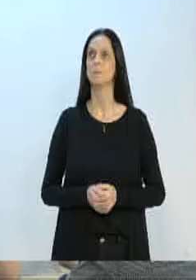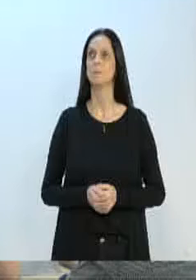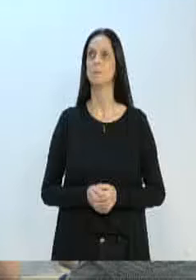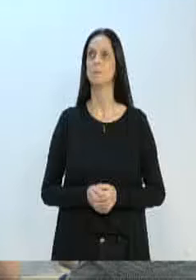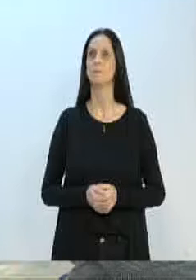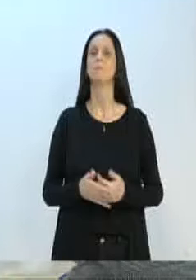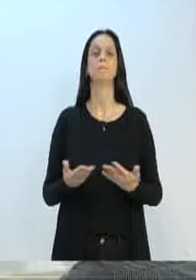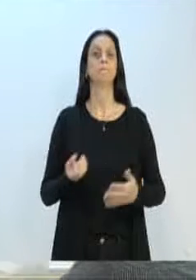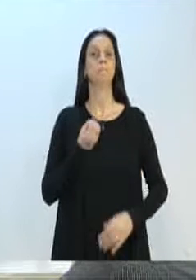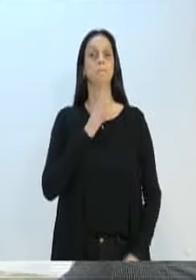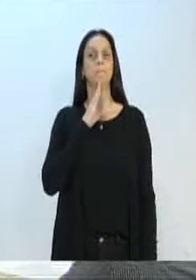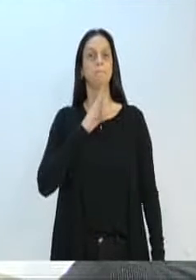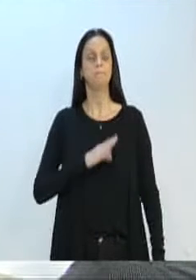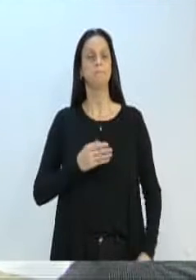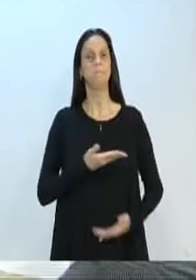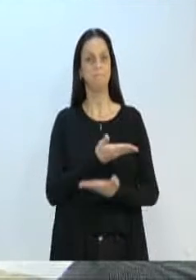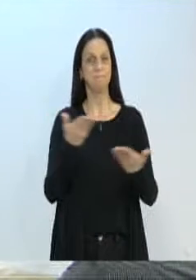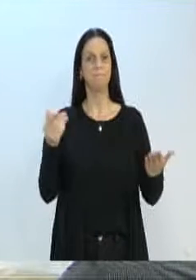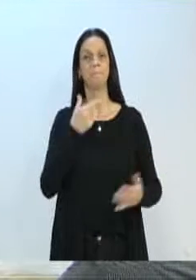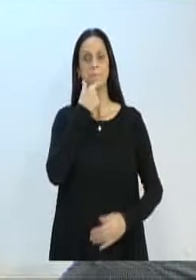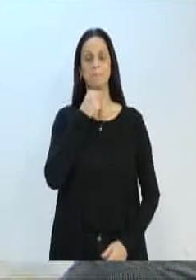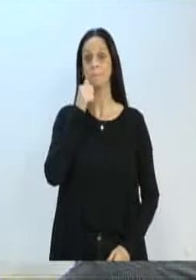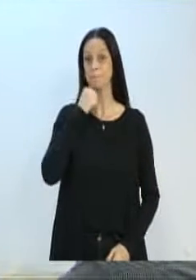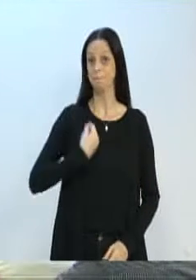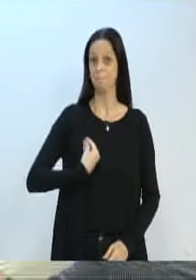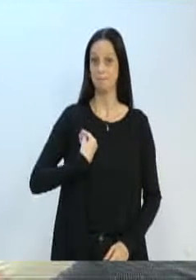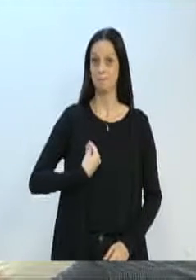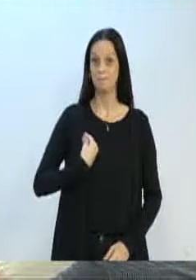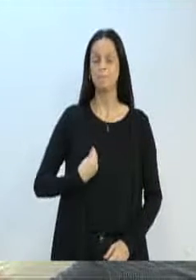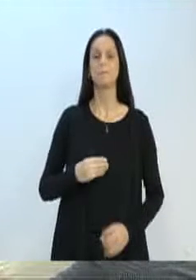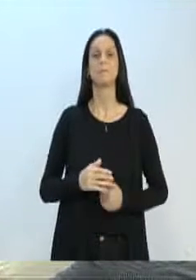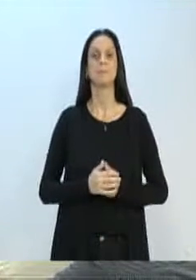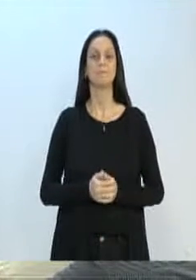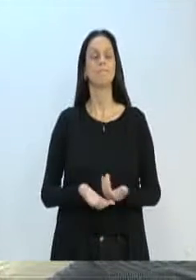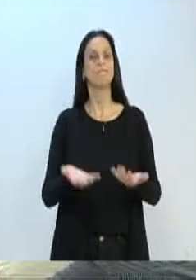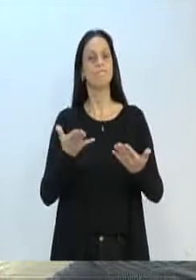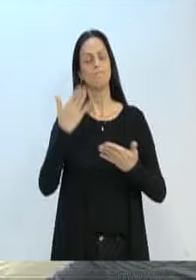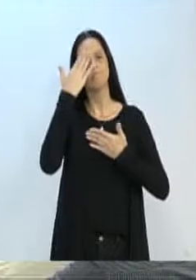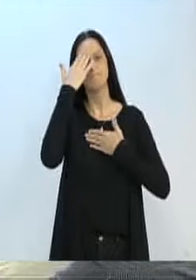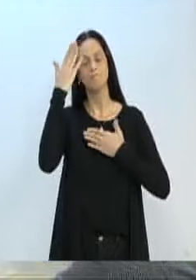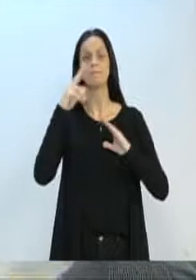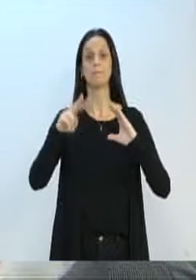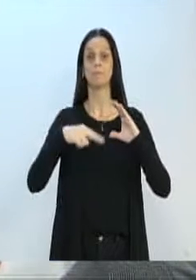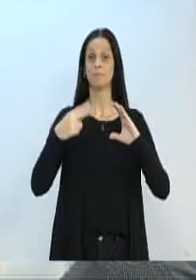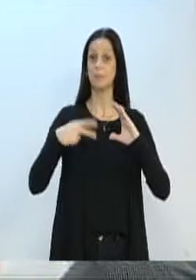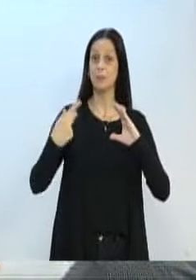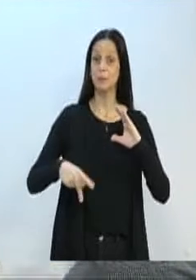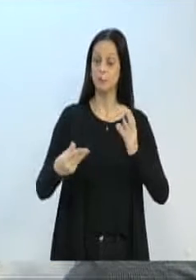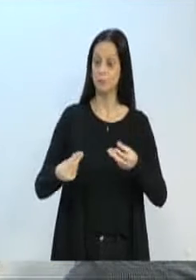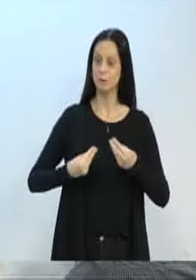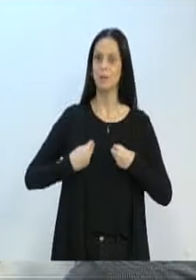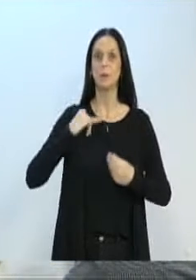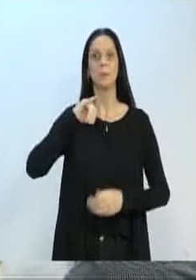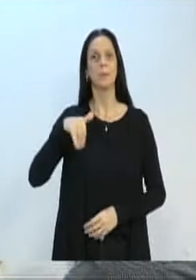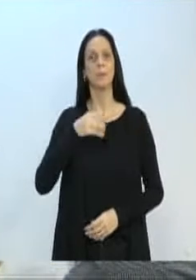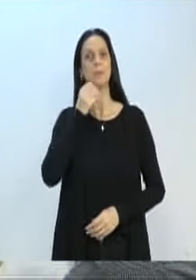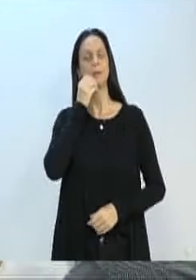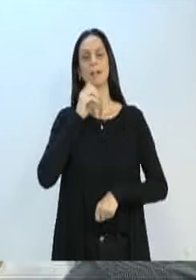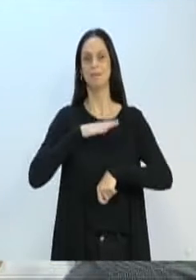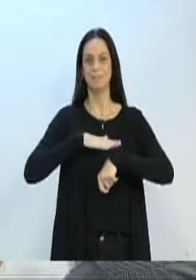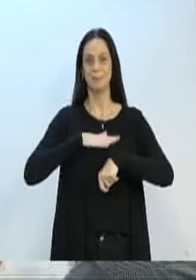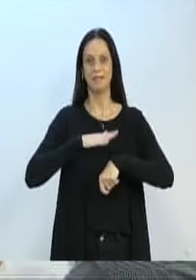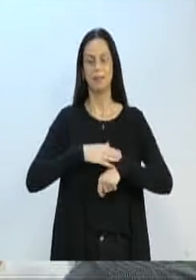Boa tarde, senhoras e senhores. Primeiramente, gostaria de agradecer à Câmara de Vereadores pela oportunidade e pelo espaço cedido